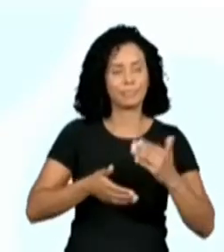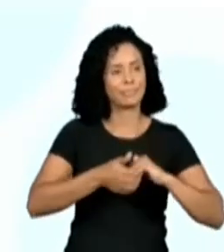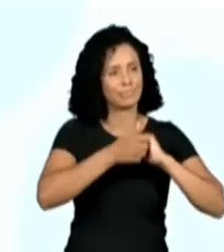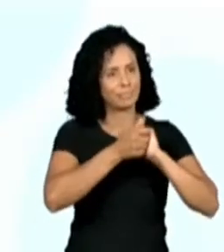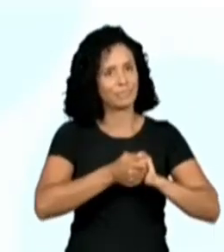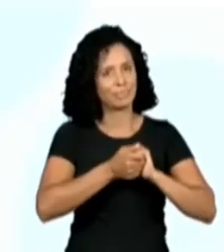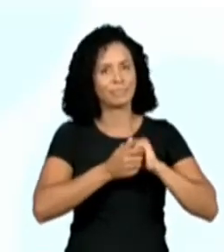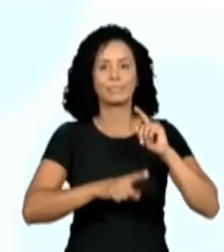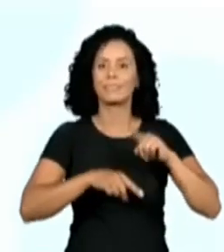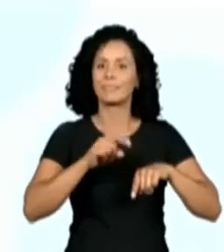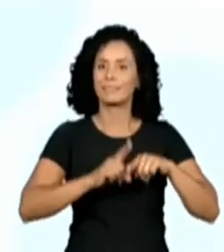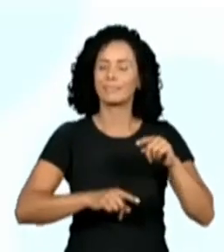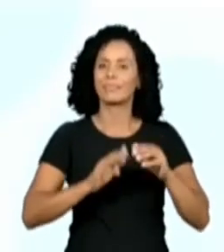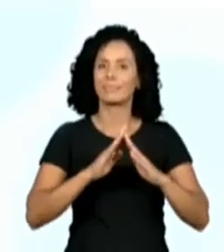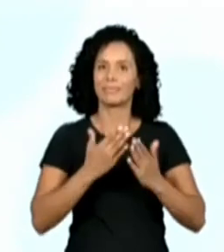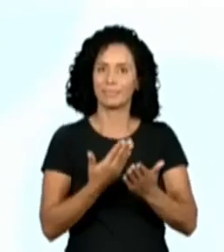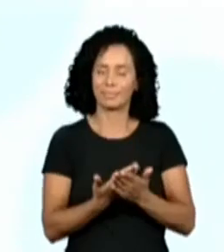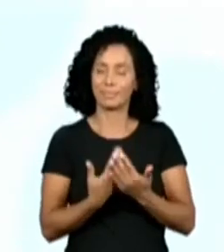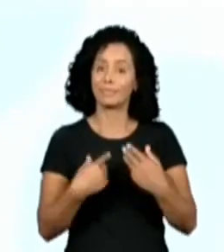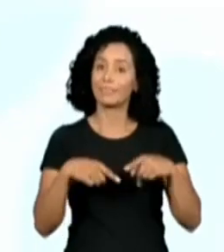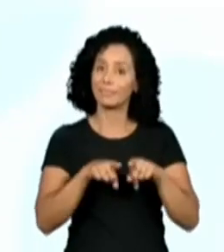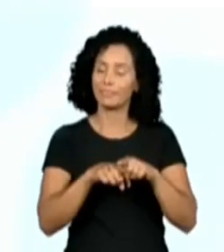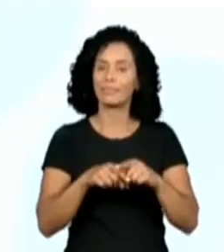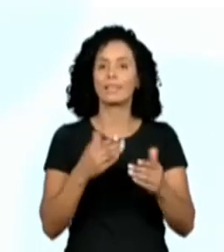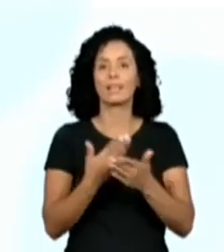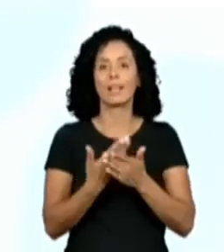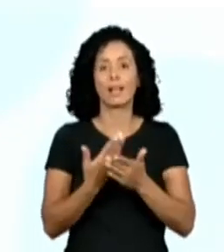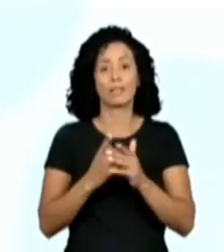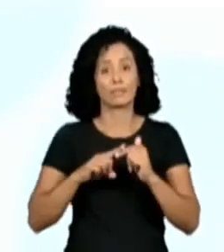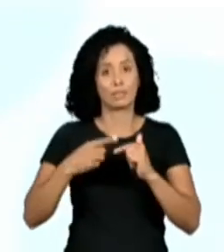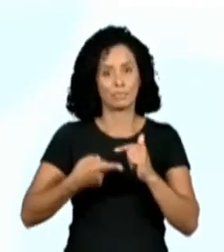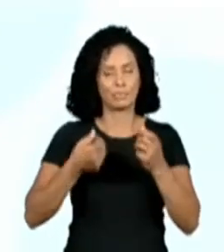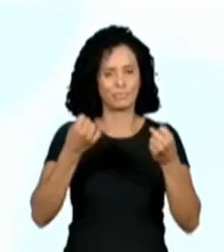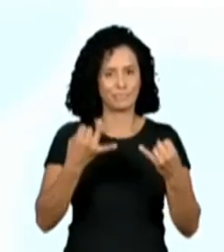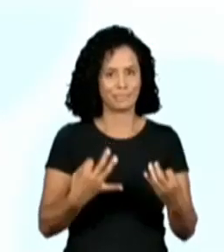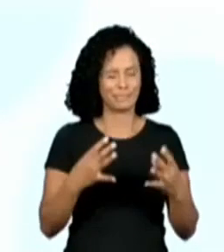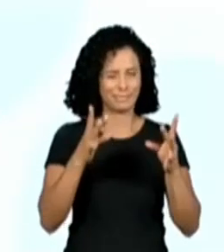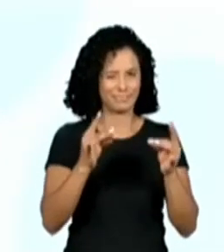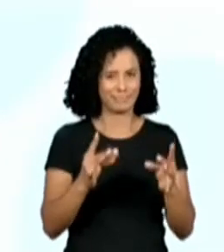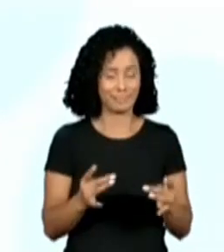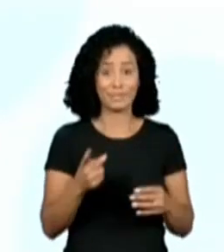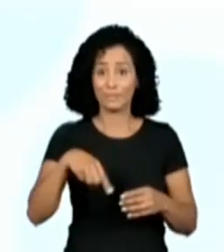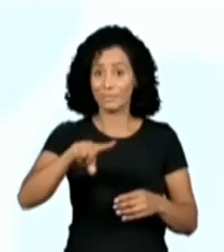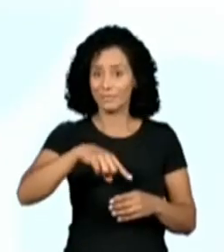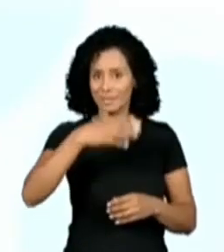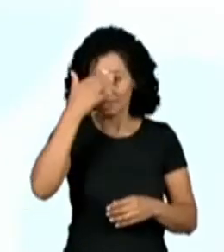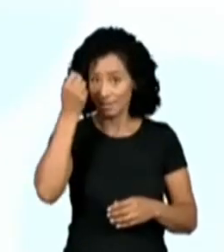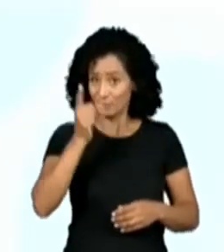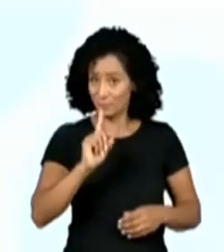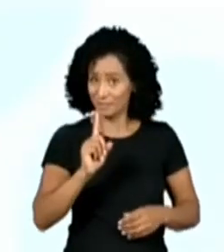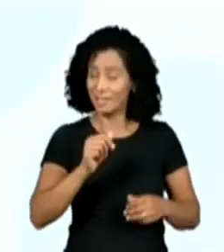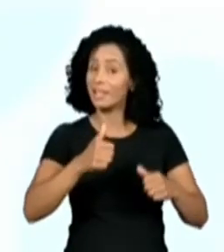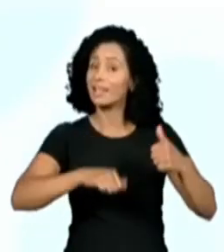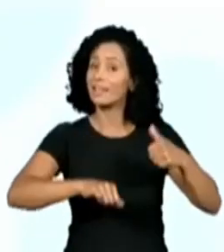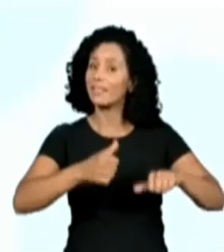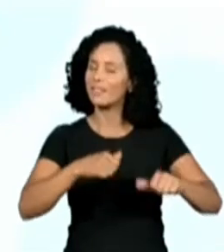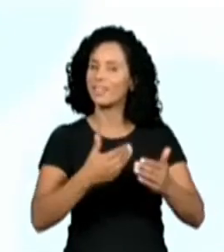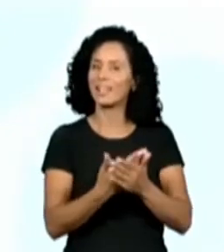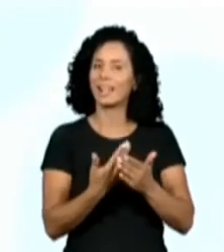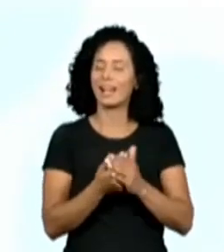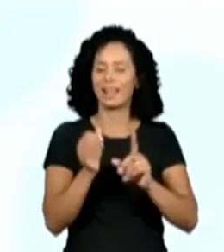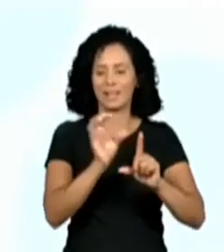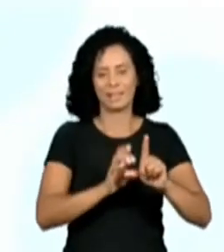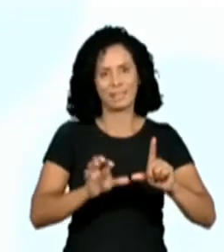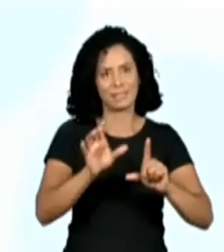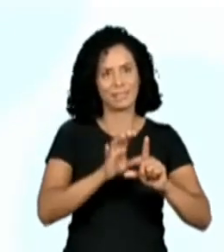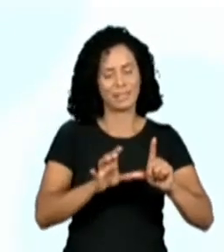depois, storytelling. Na nossa próxima aula vamos falar disso aí. Não se esqueçam de avaliar nossa aula. Está aí o QR Code para vocês na